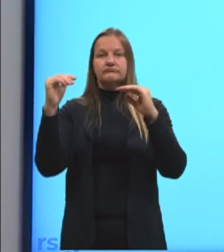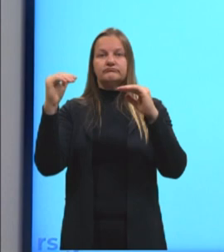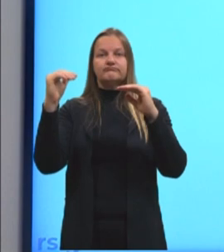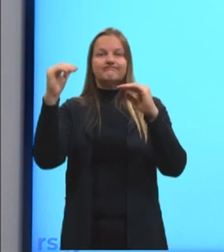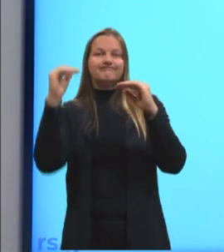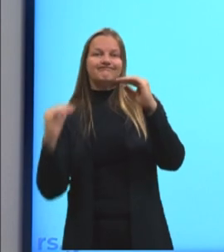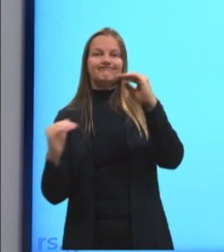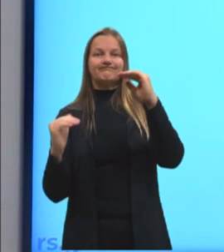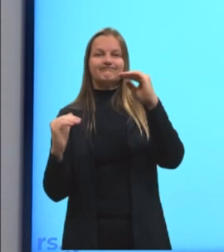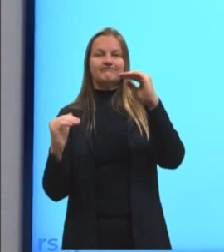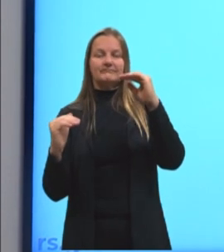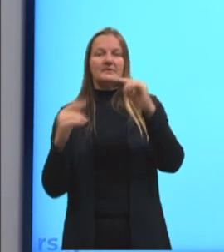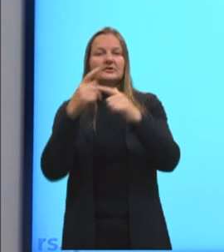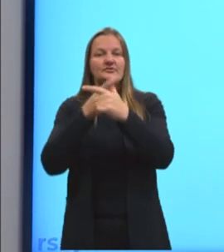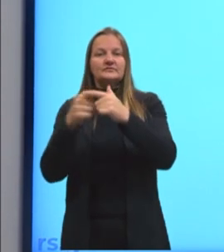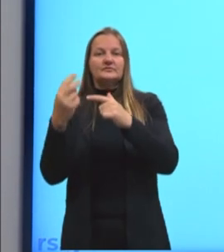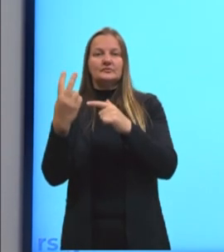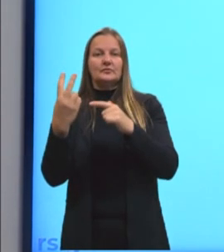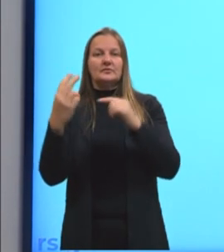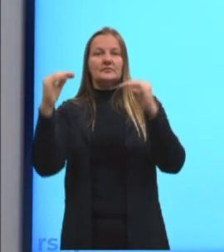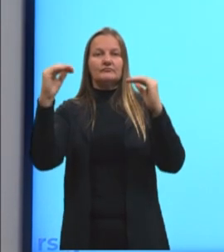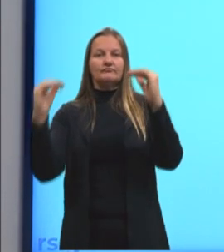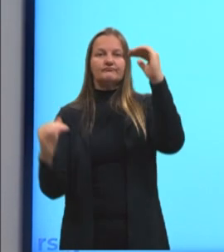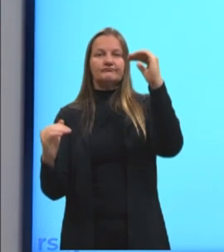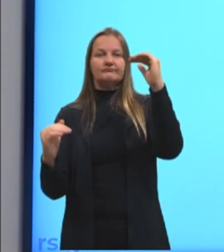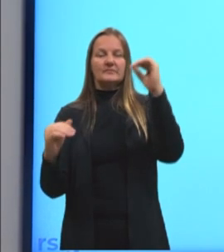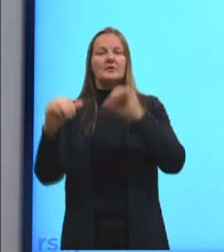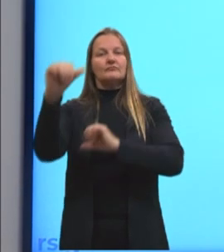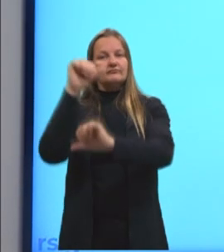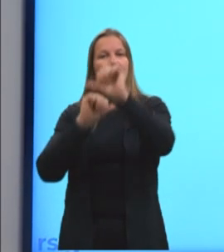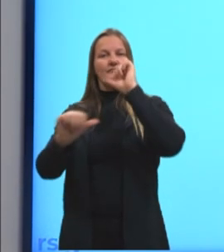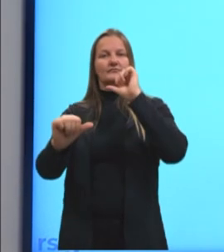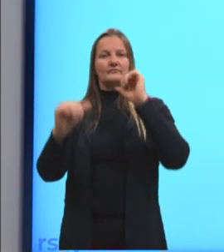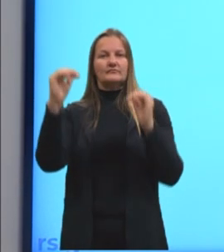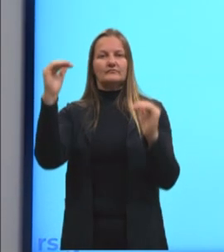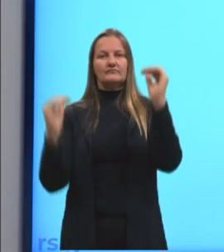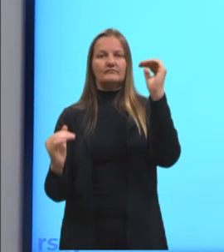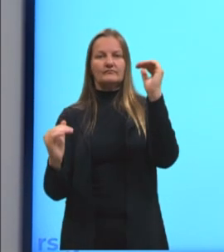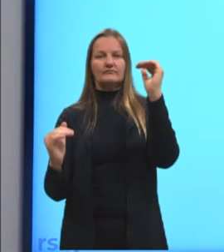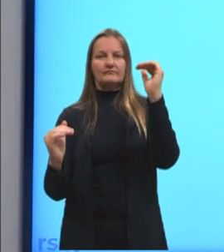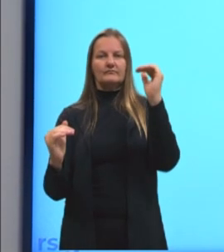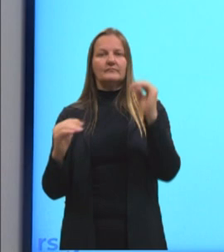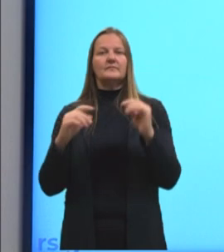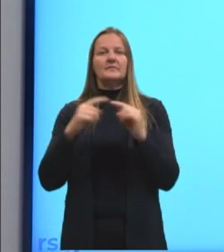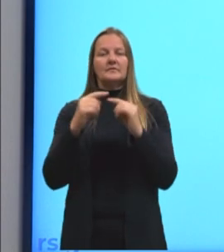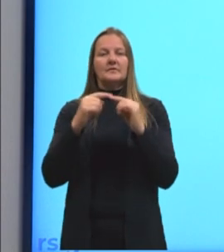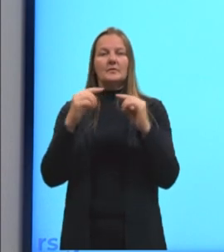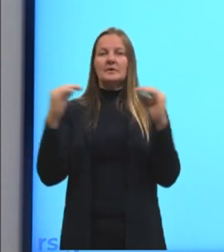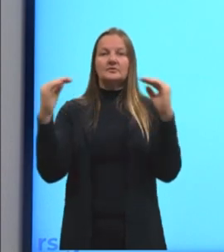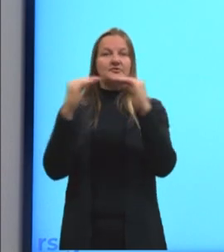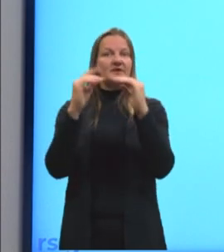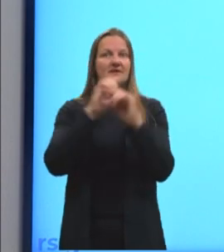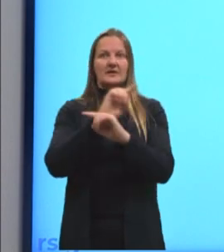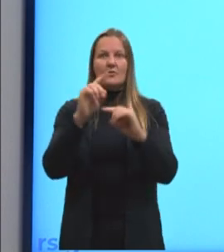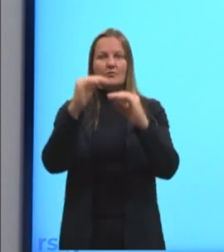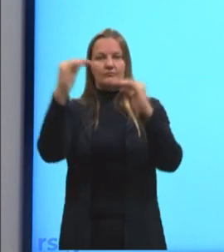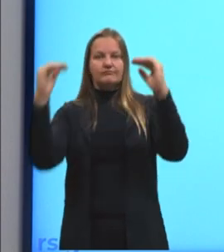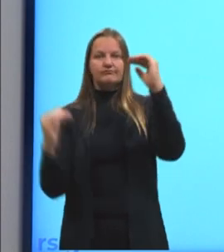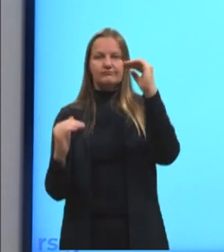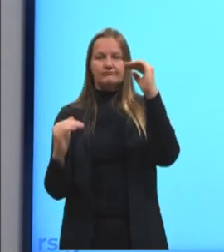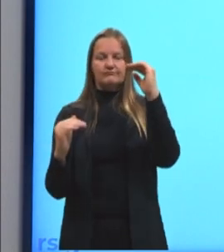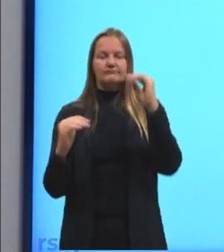dividida por dois, nós dizemos que a proporcionalidade é inversa, né? Ou inversamente proporcional.